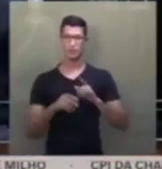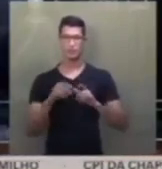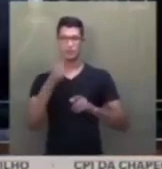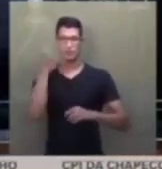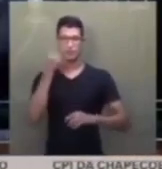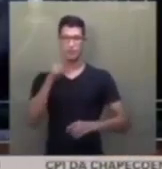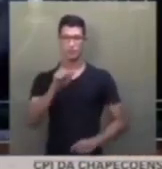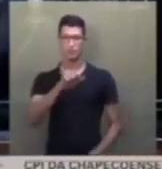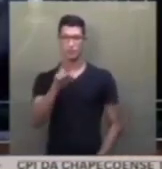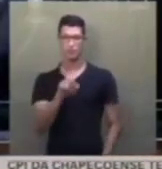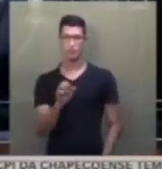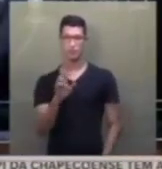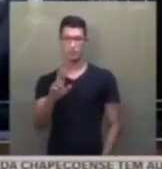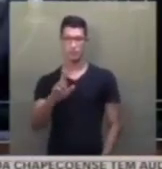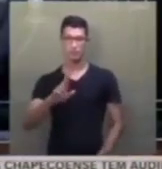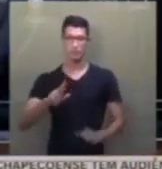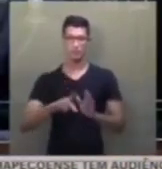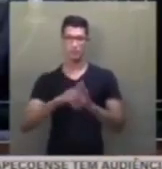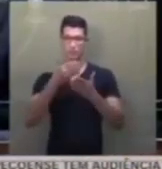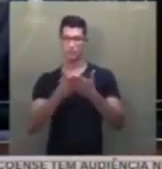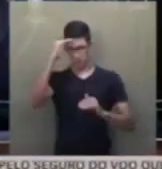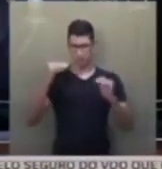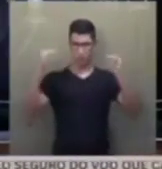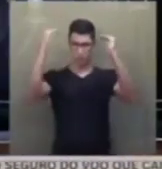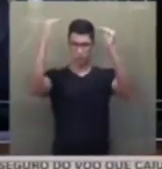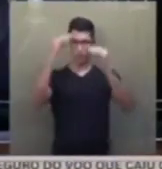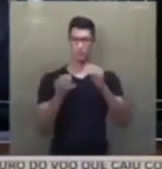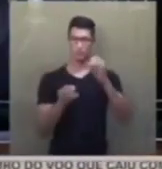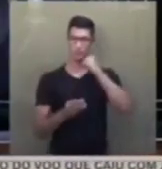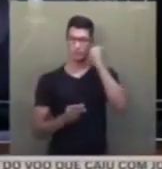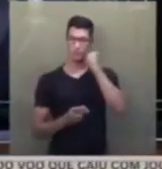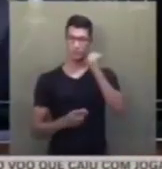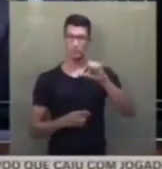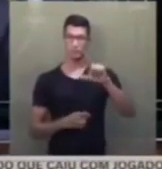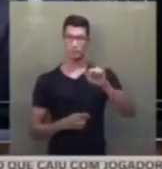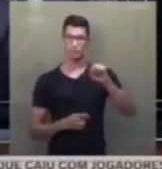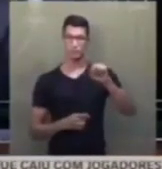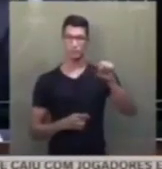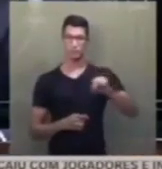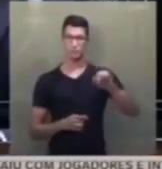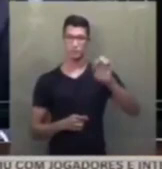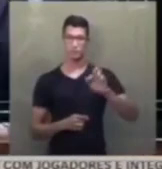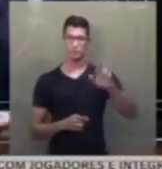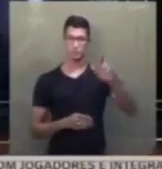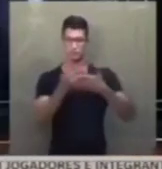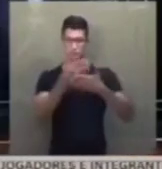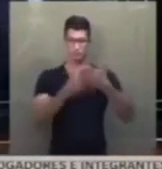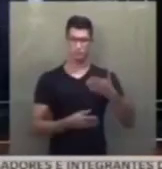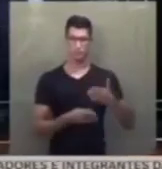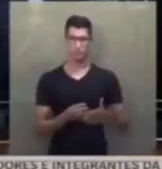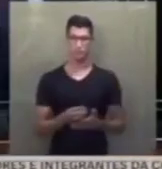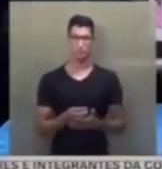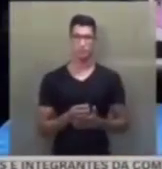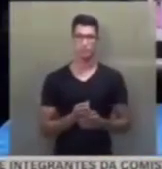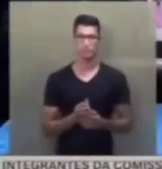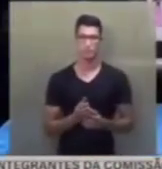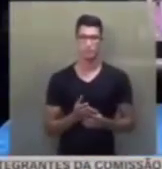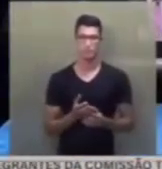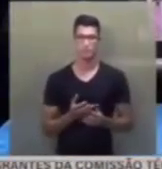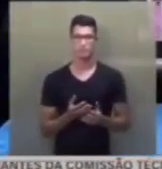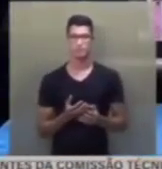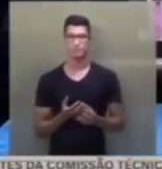senador Lazier Martins para proferir o parecer de plenário. Senador Lazier, para proferir o seu parecer. Muito obrigado, presidente, pela